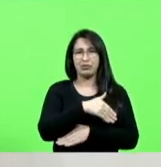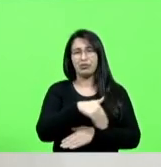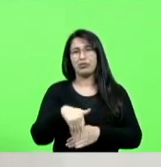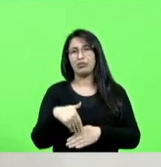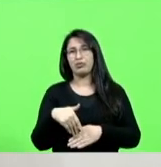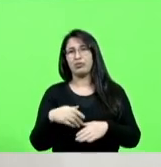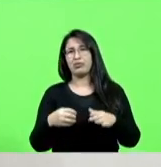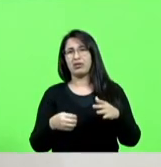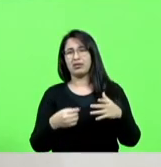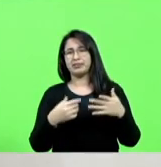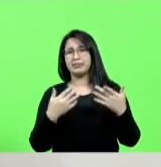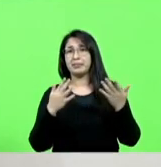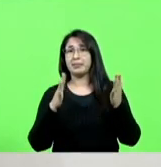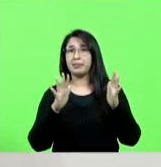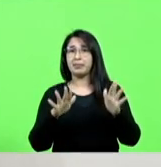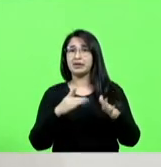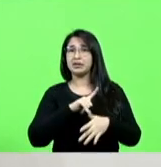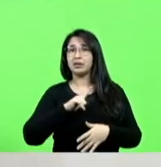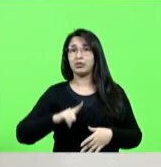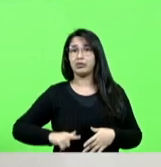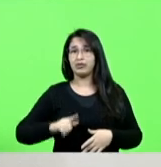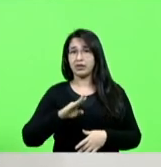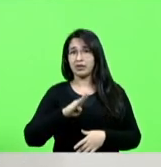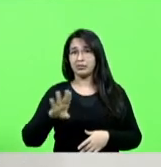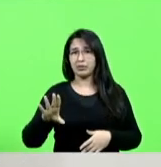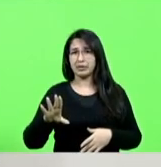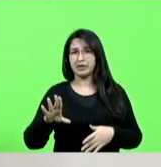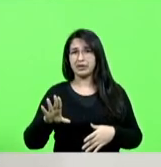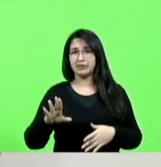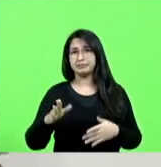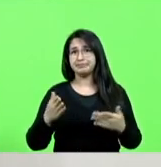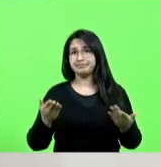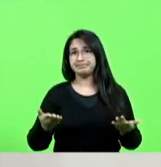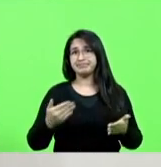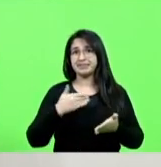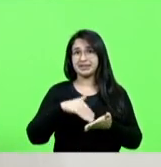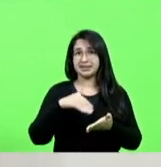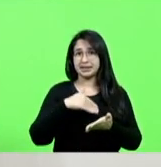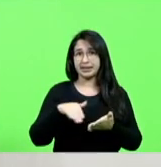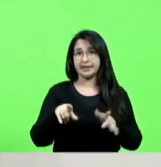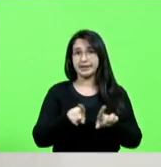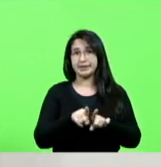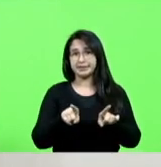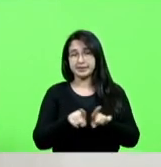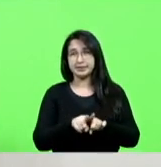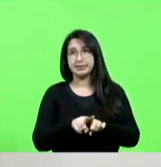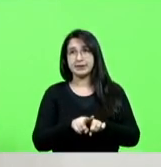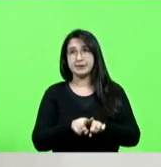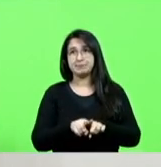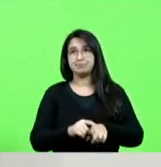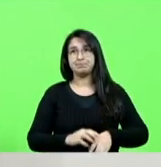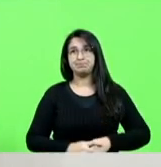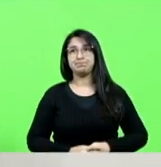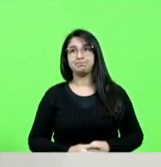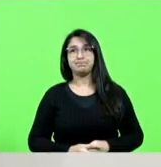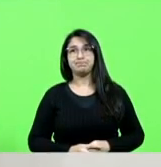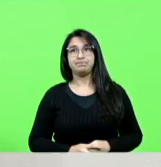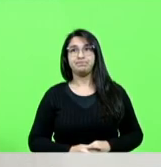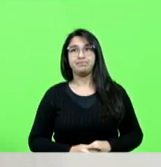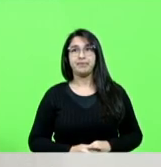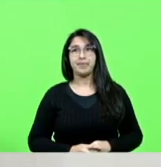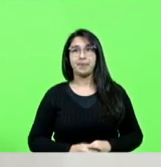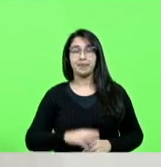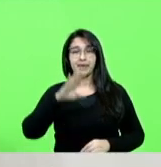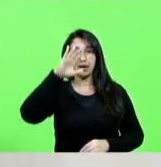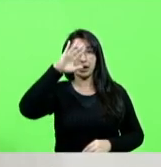mas o sujeito quer governar Blumenau e ser secretário ao mesmo tempo quem resolve os problemas